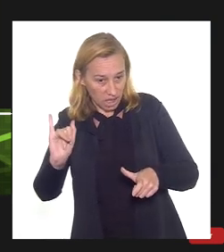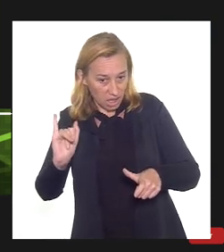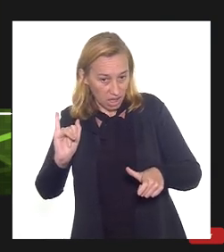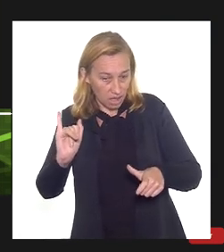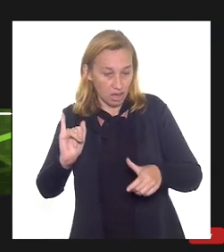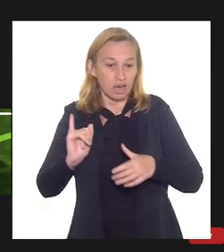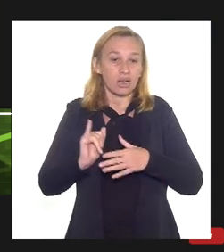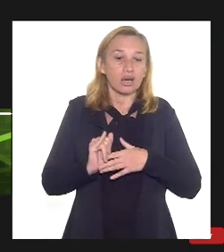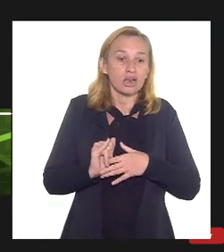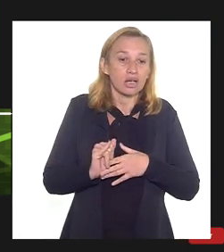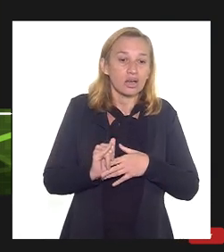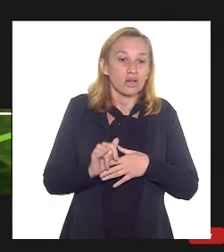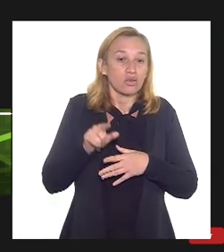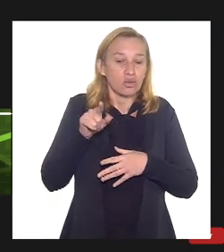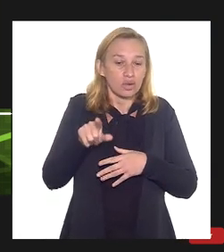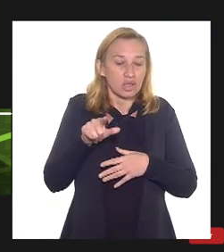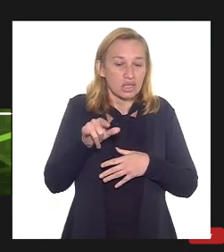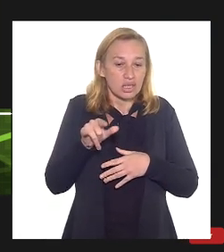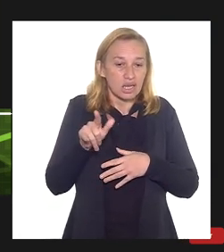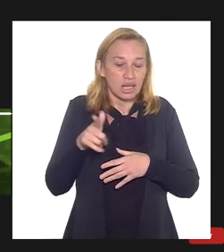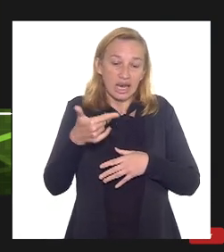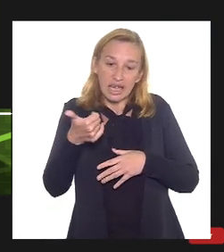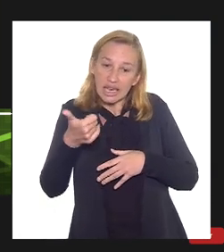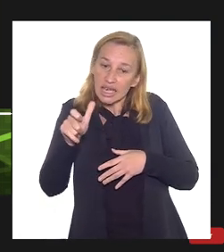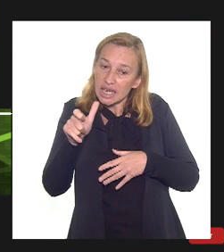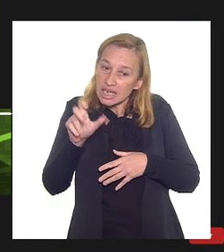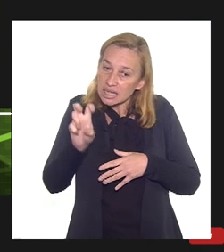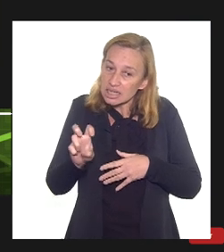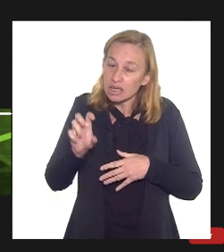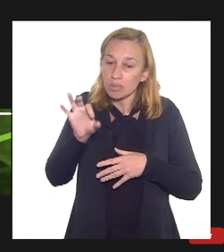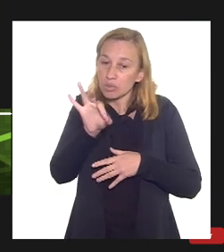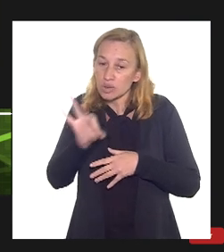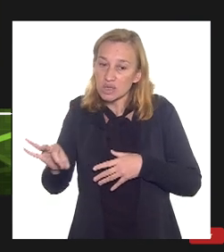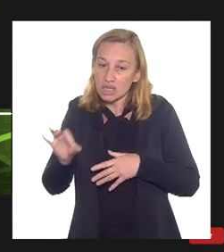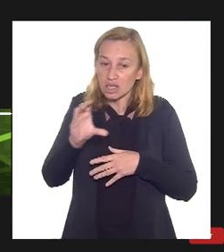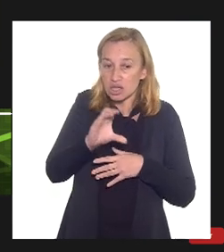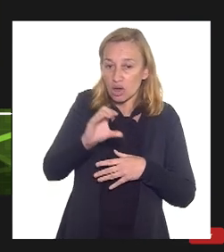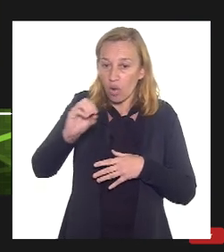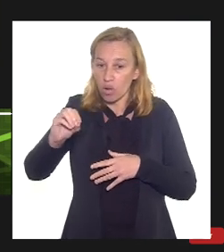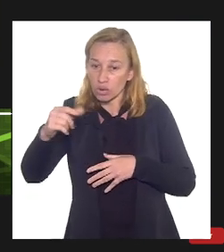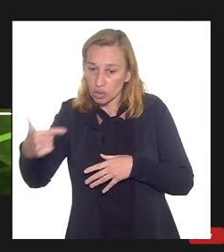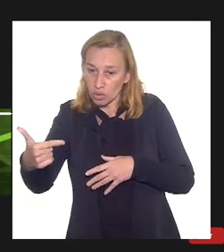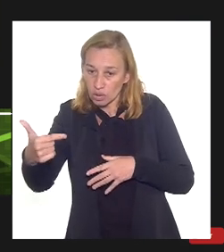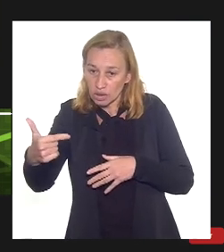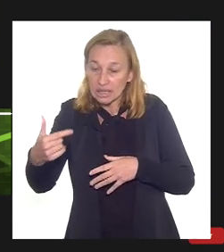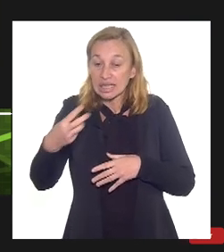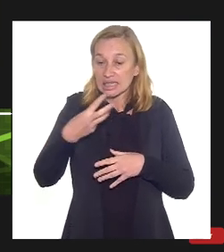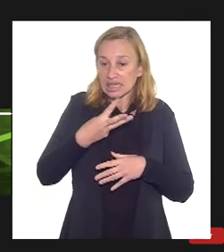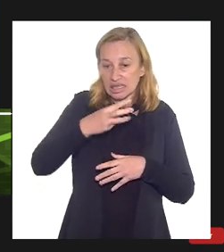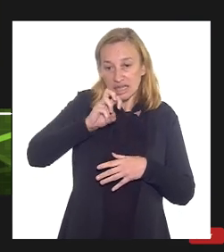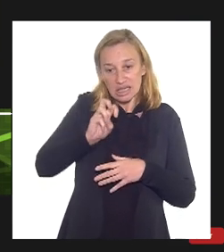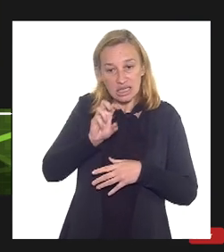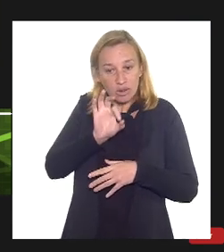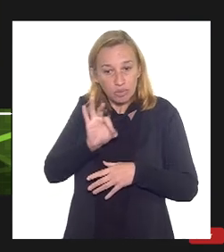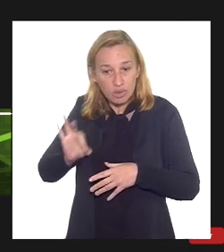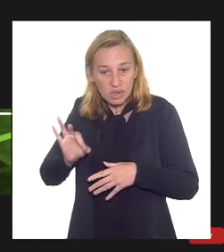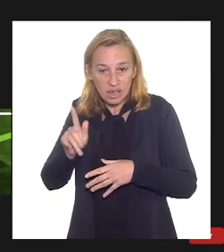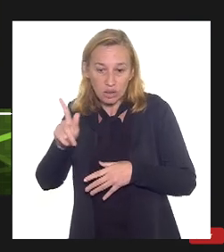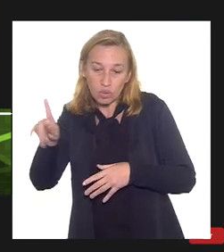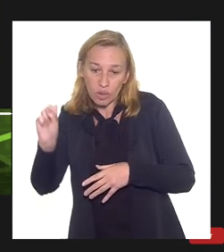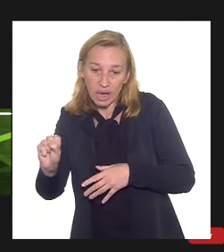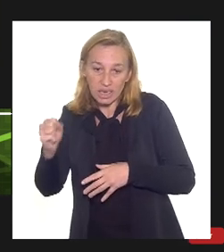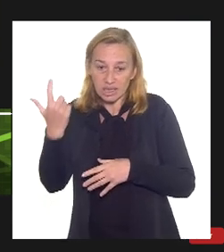você rejeta 15% do CO2 e 35% de gás